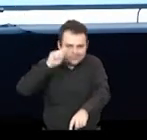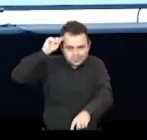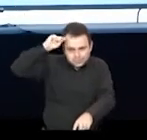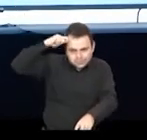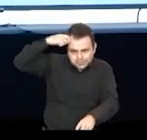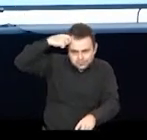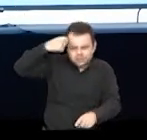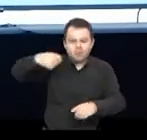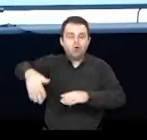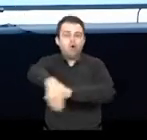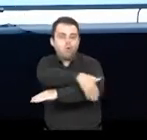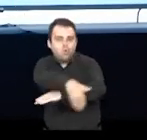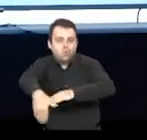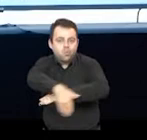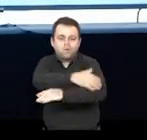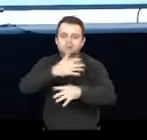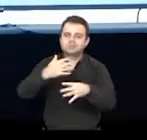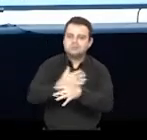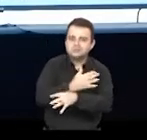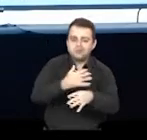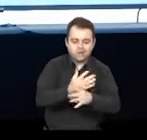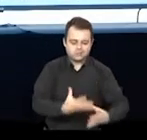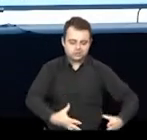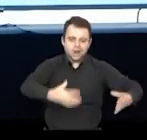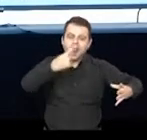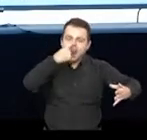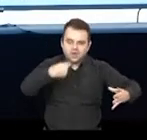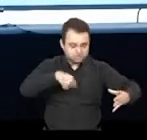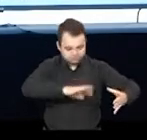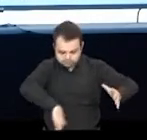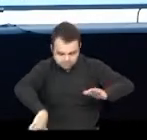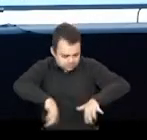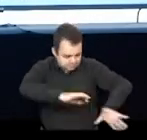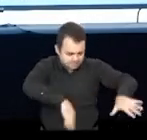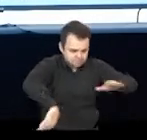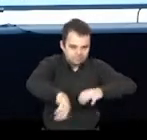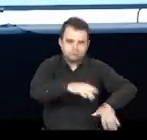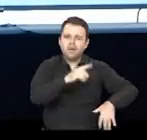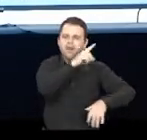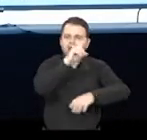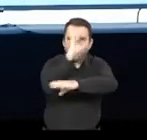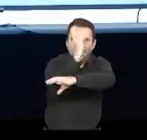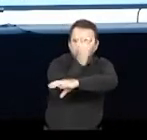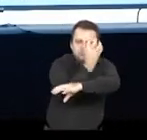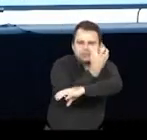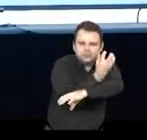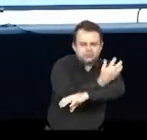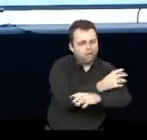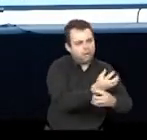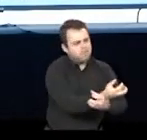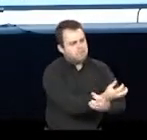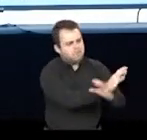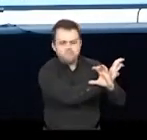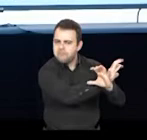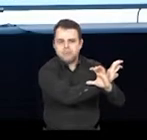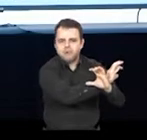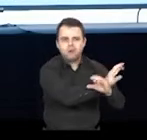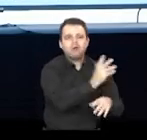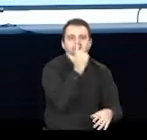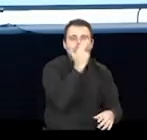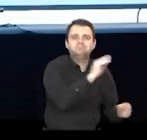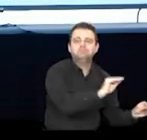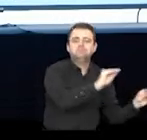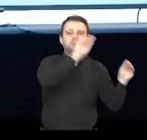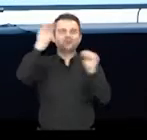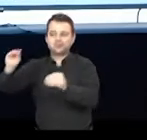revirando o lixo, a cidade ao fundo. Percebe que esse abapuru saiu da Caatinga, de um ambiente seco, árido,